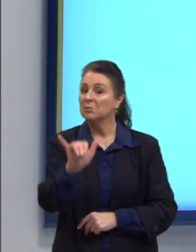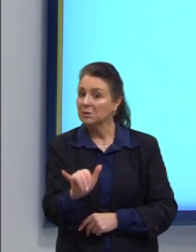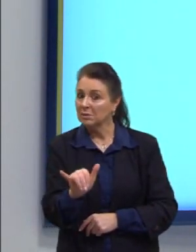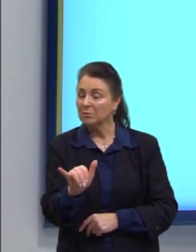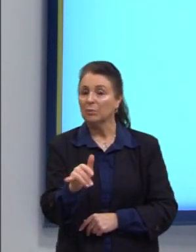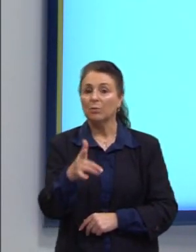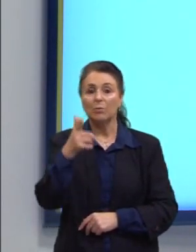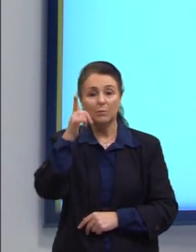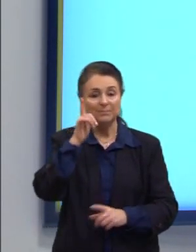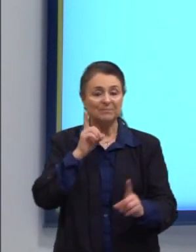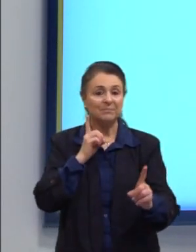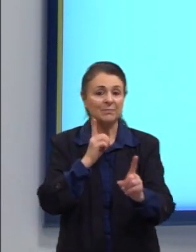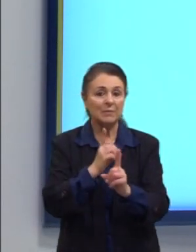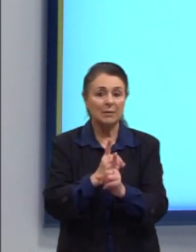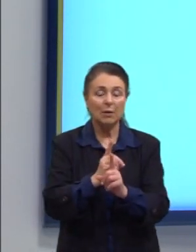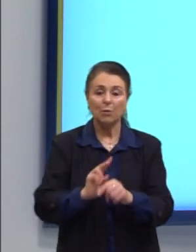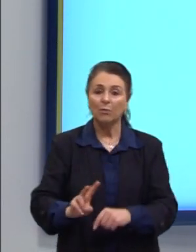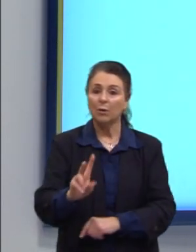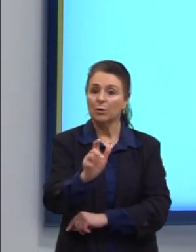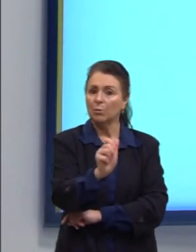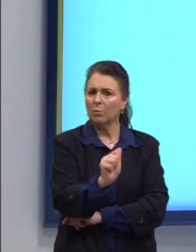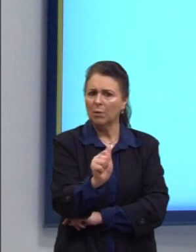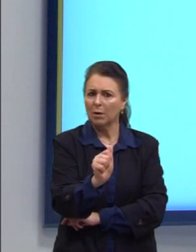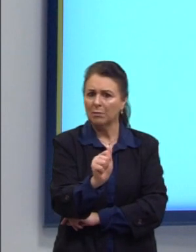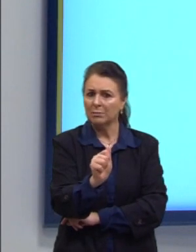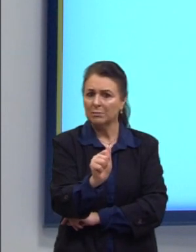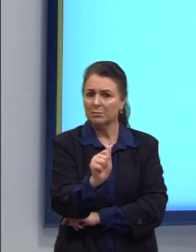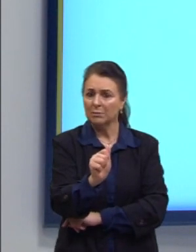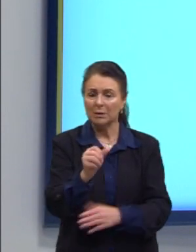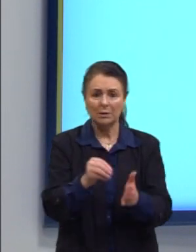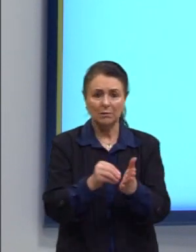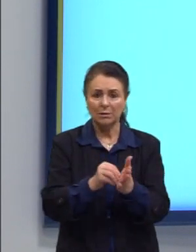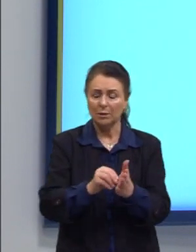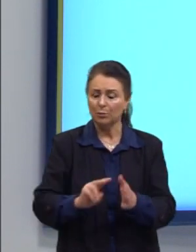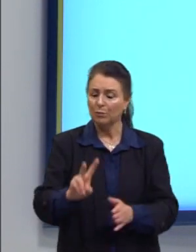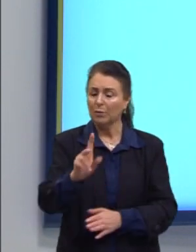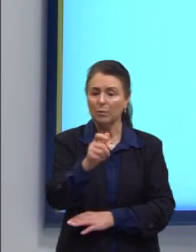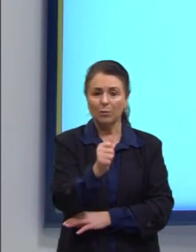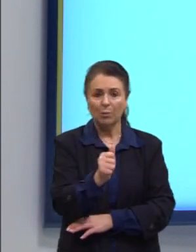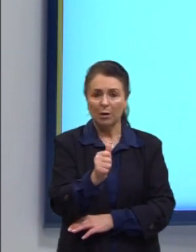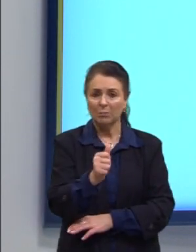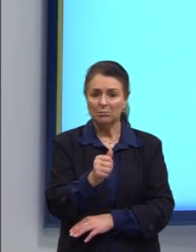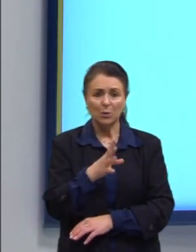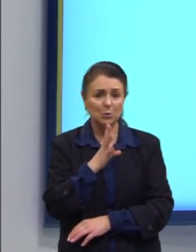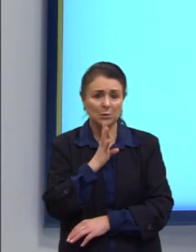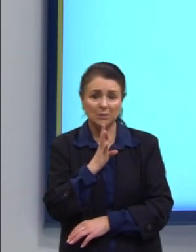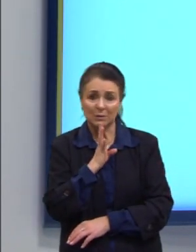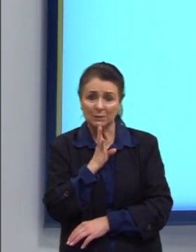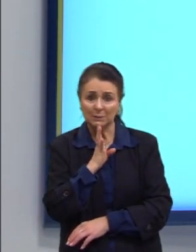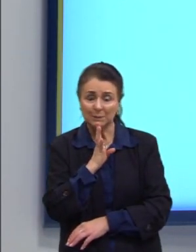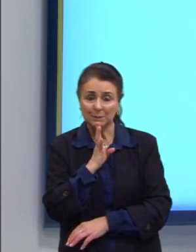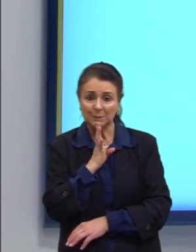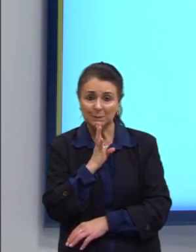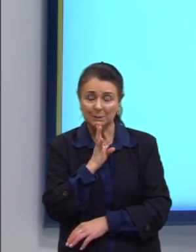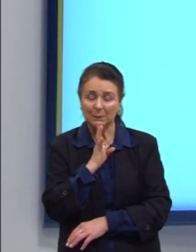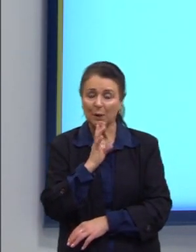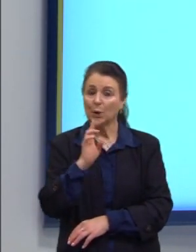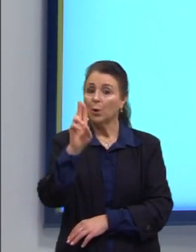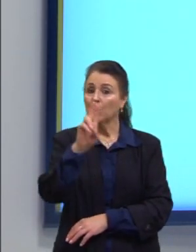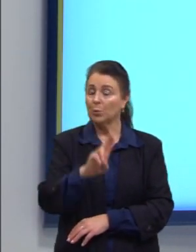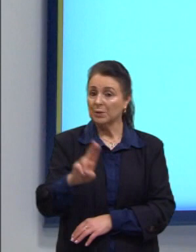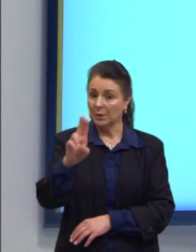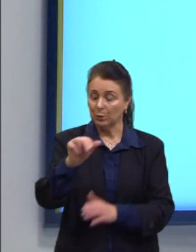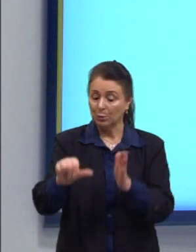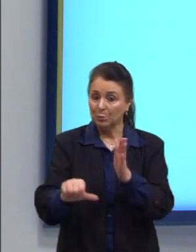consigo descobrir o valor do A, que é aquele carinha ali que está faltando, né? A gente determinar o valor dele. Se eu pegar o primeiro par